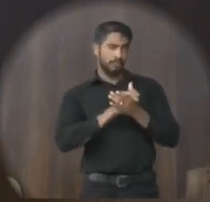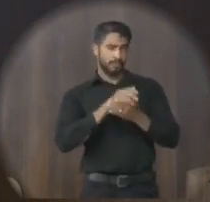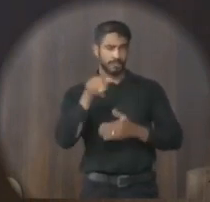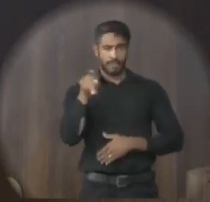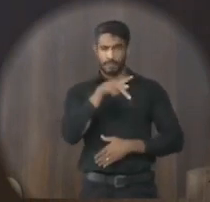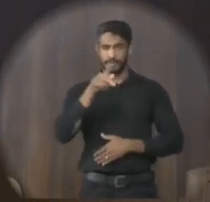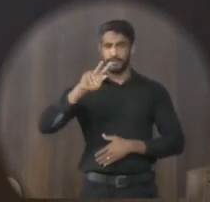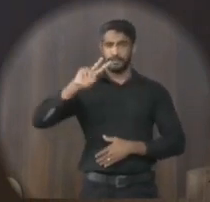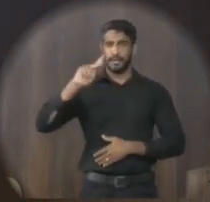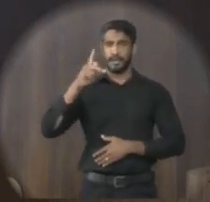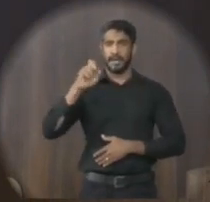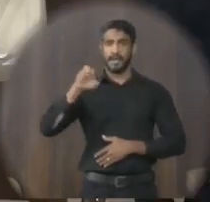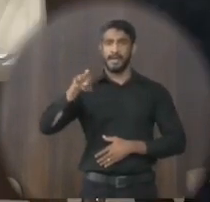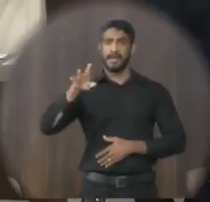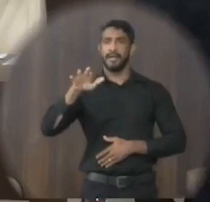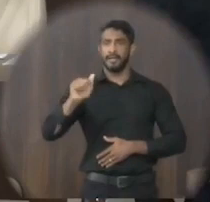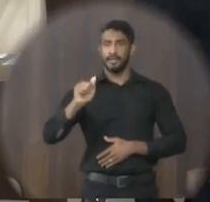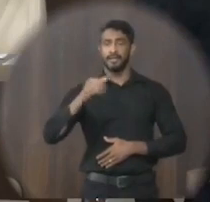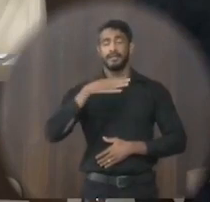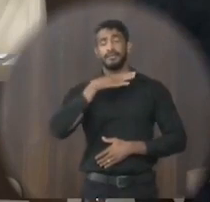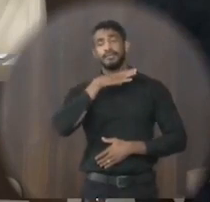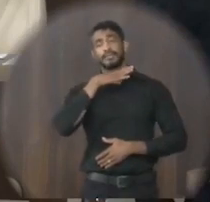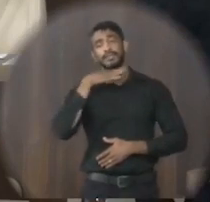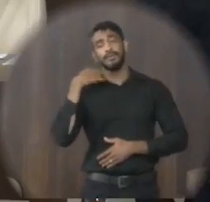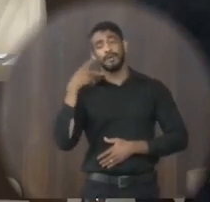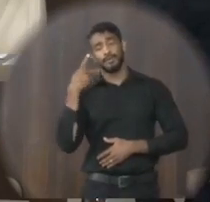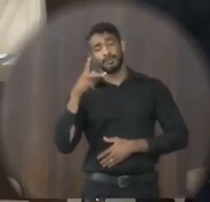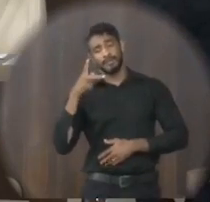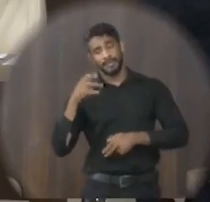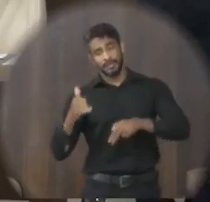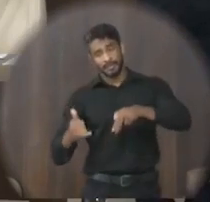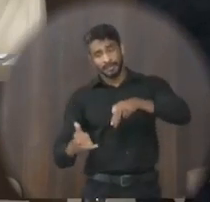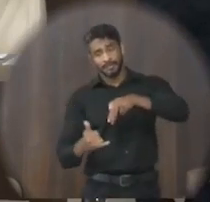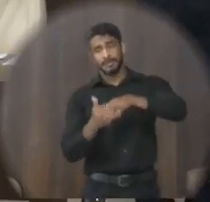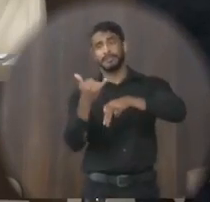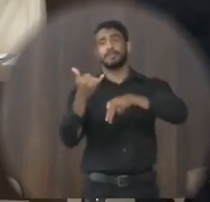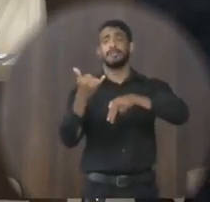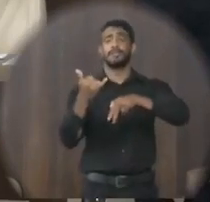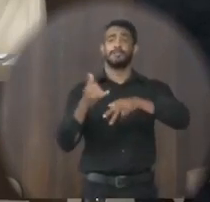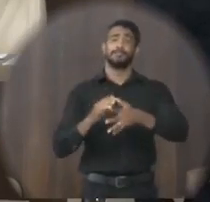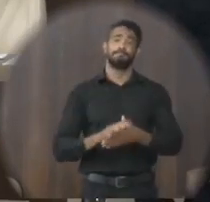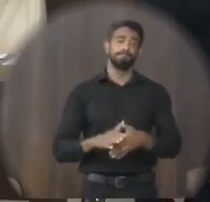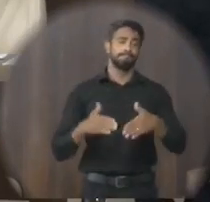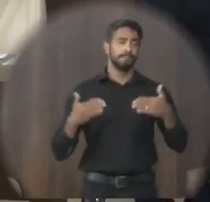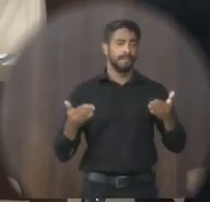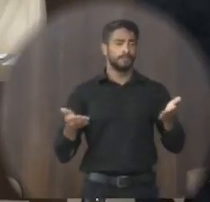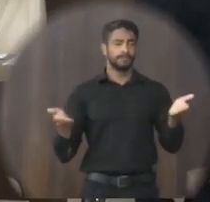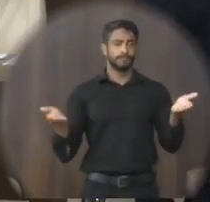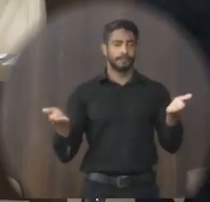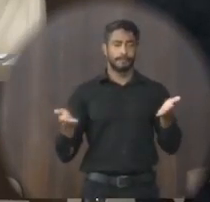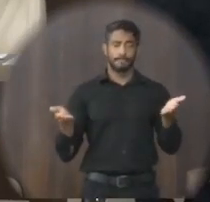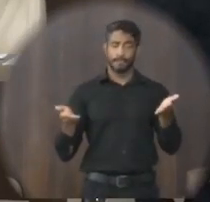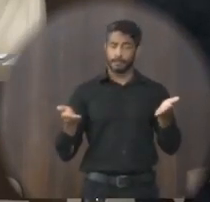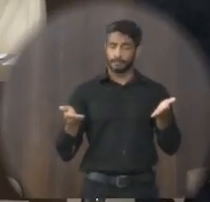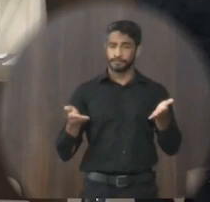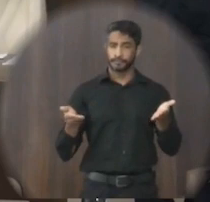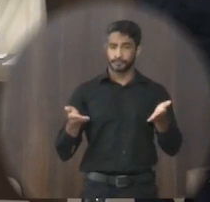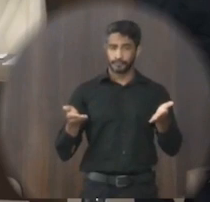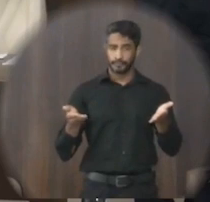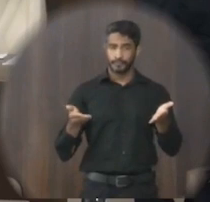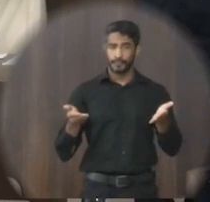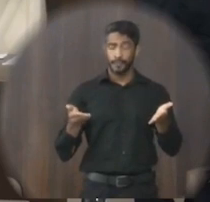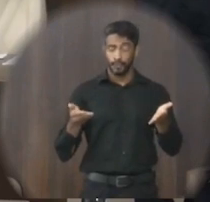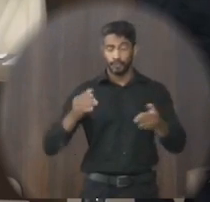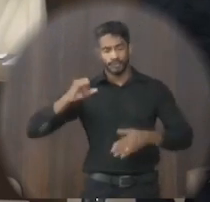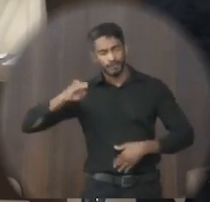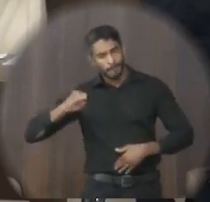ocasião daquela tragédia. E hoje, na